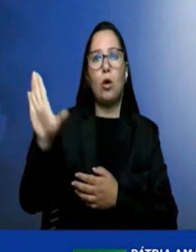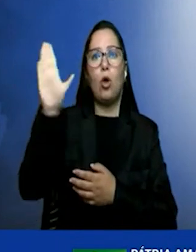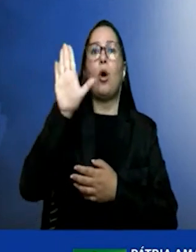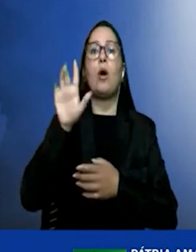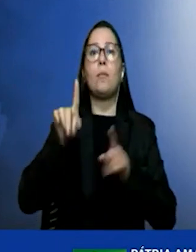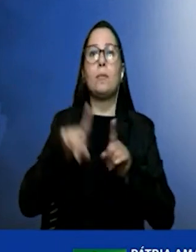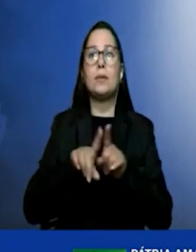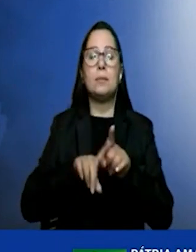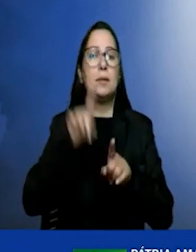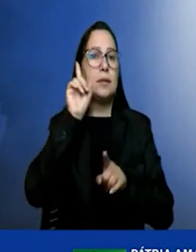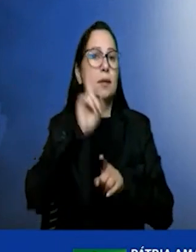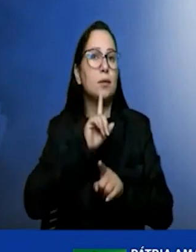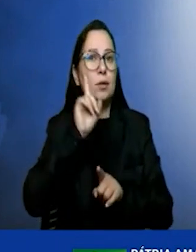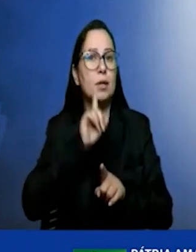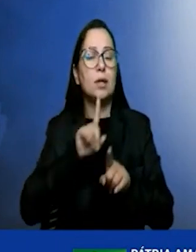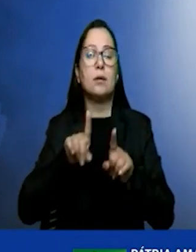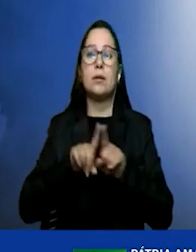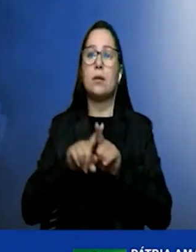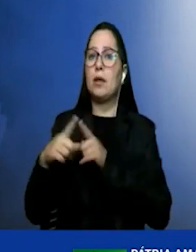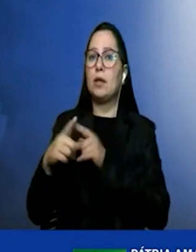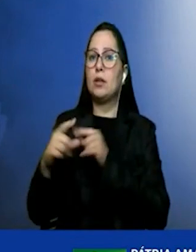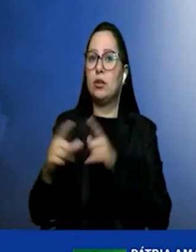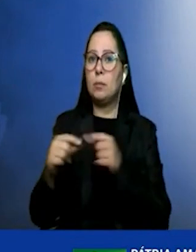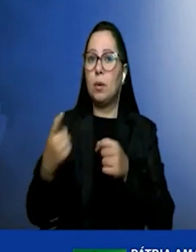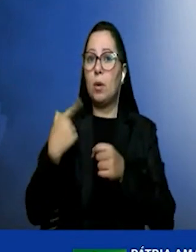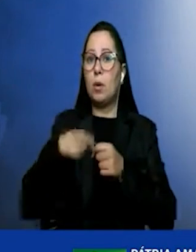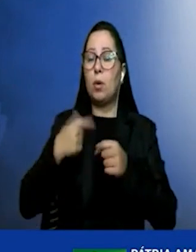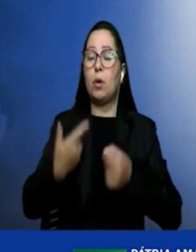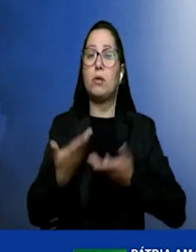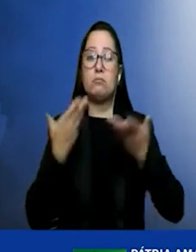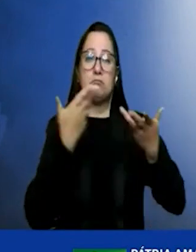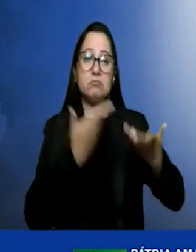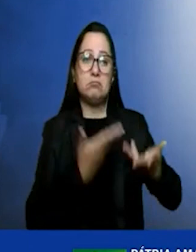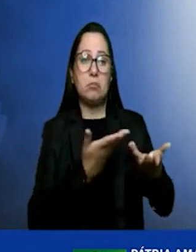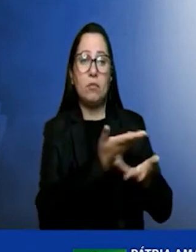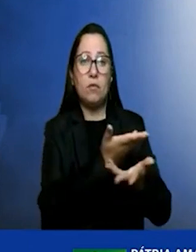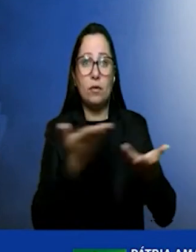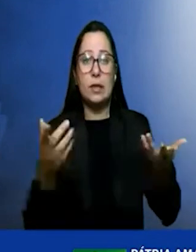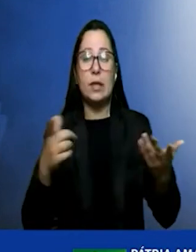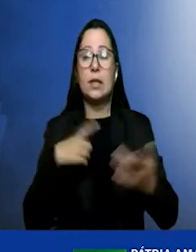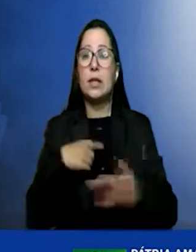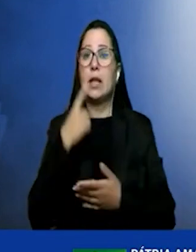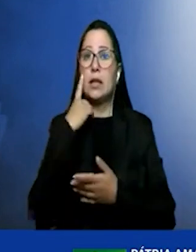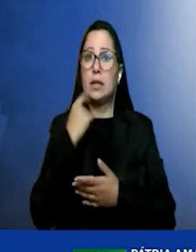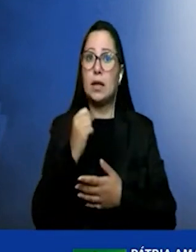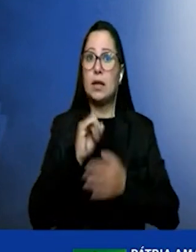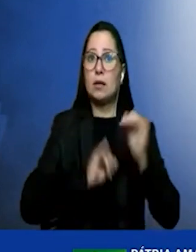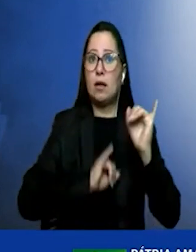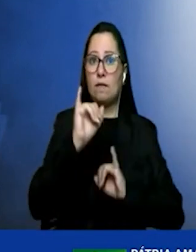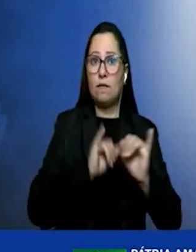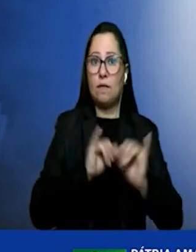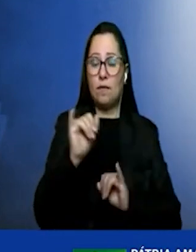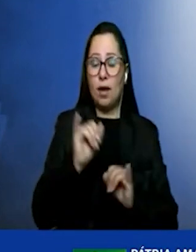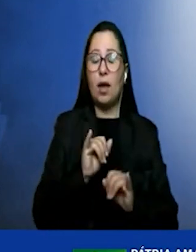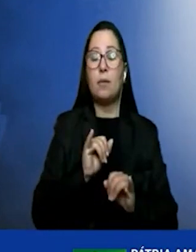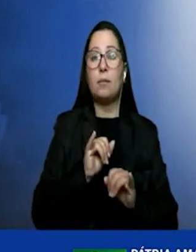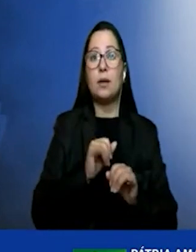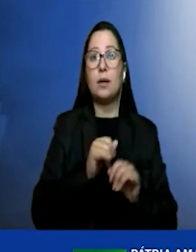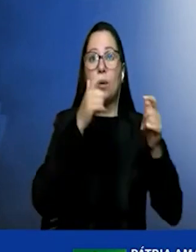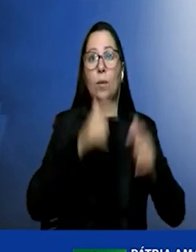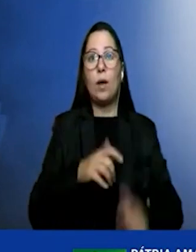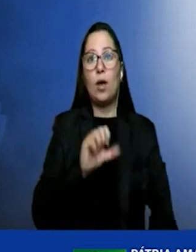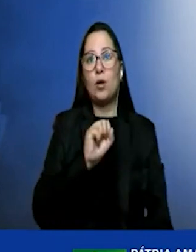gente está bastante abertos para receber vocês. E, tiver interesse na fábrica de Sorocaba, onde a gente tem o modelo, onde é possível